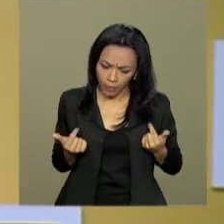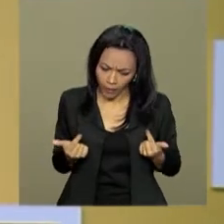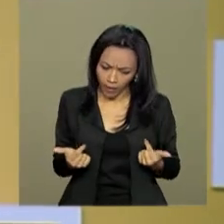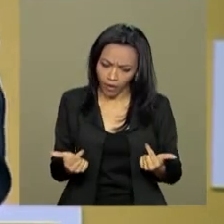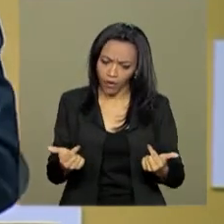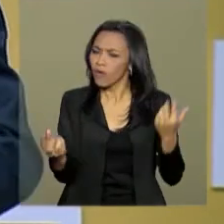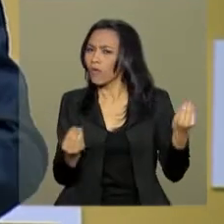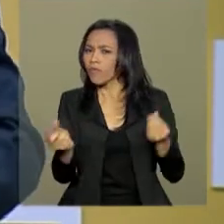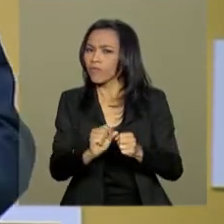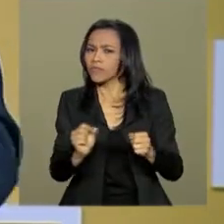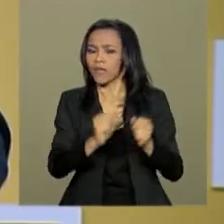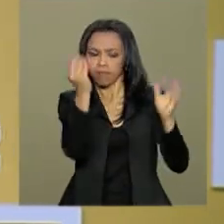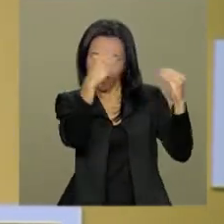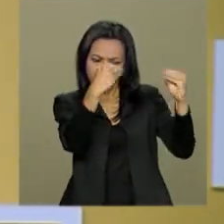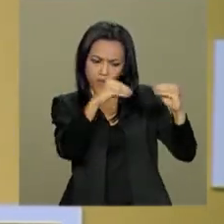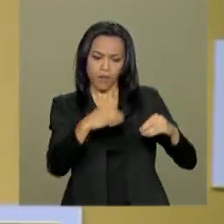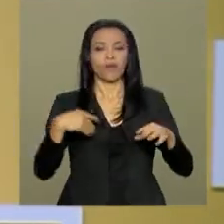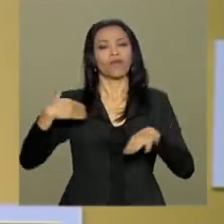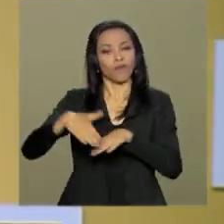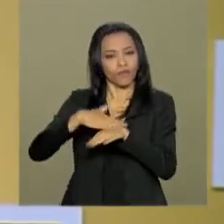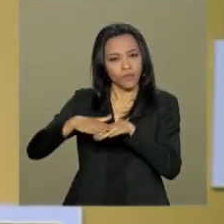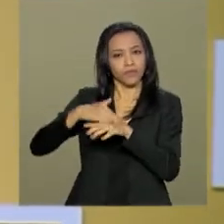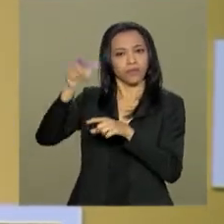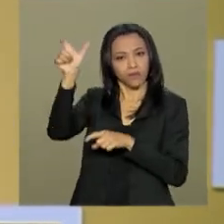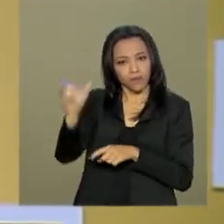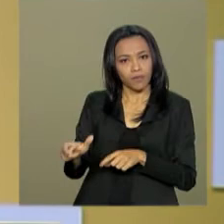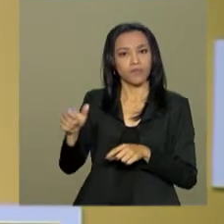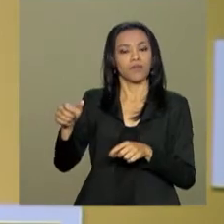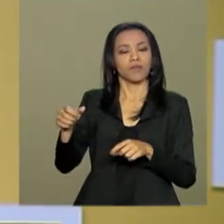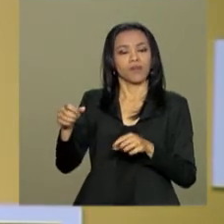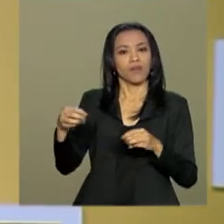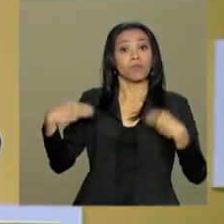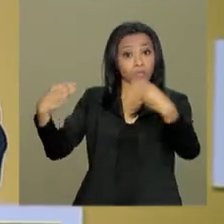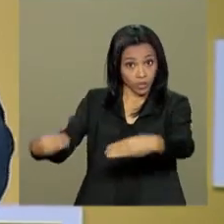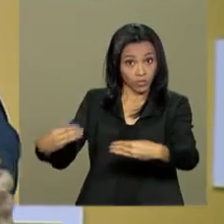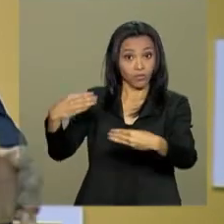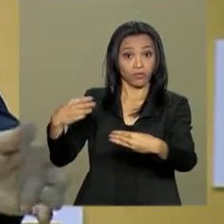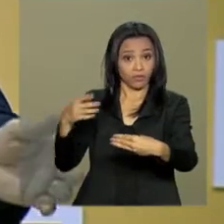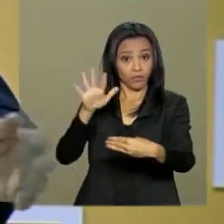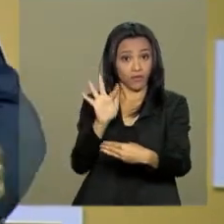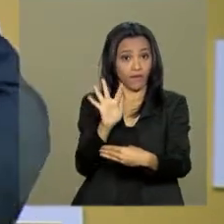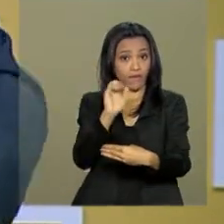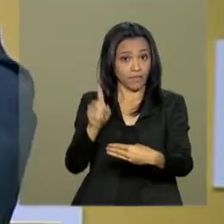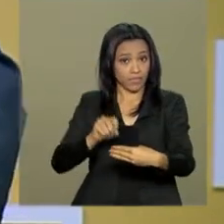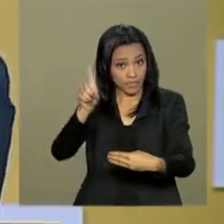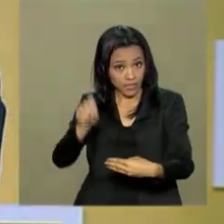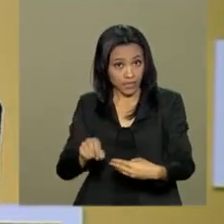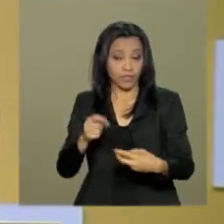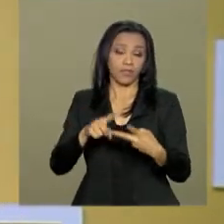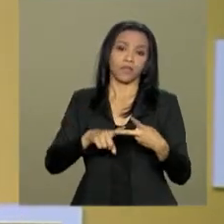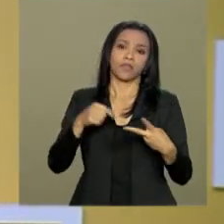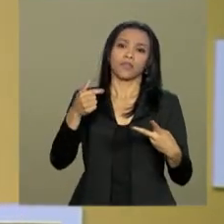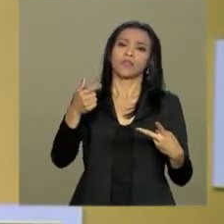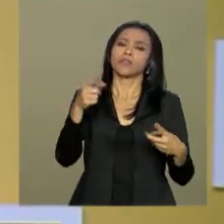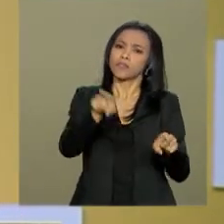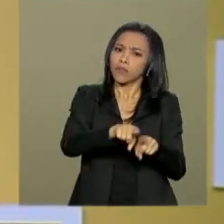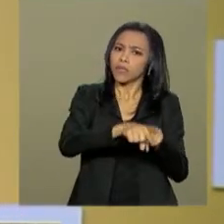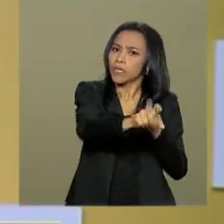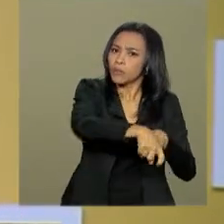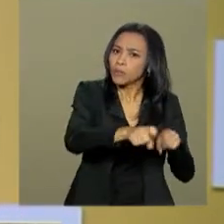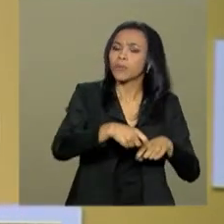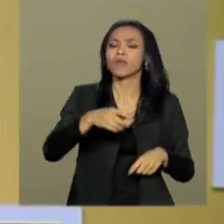conversaram entre Fazenda e Ministério da Agricultura, de entender se queríamos taxas de juros